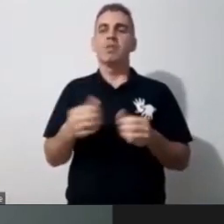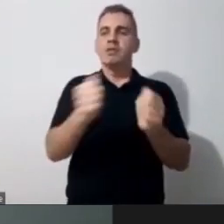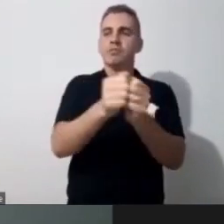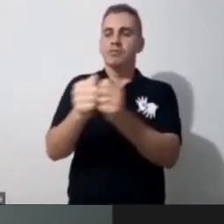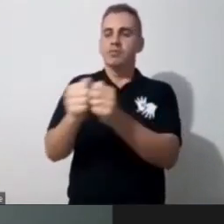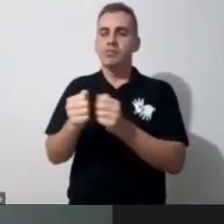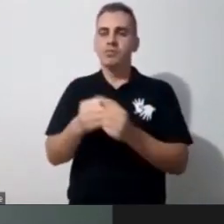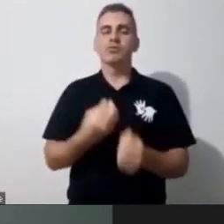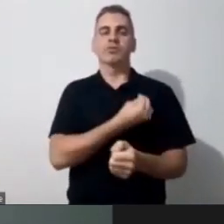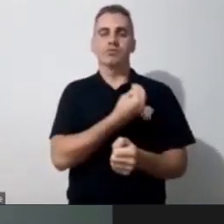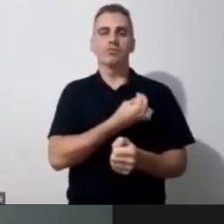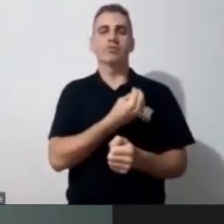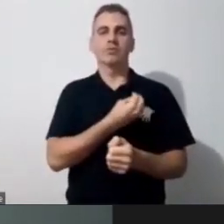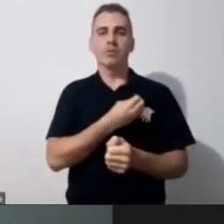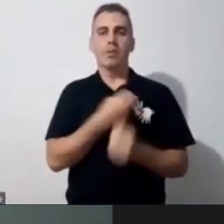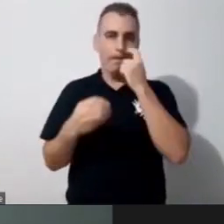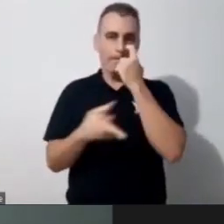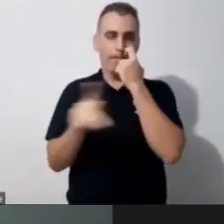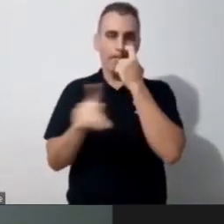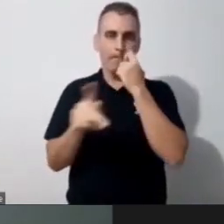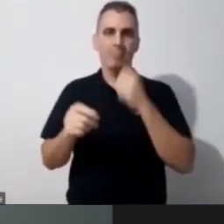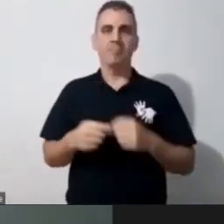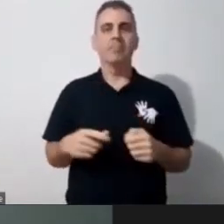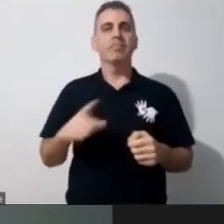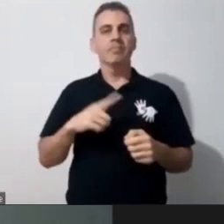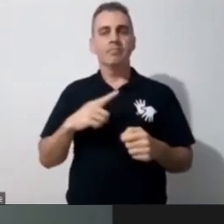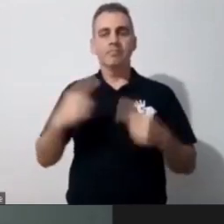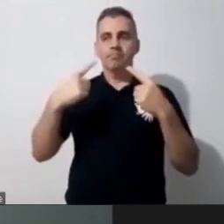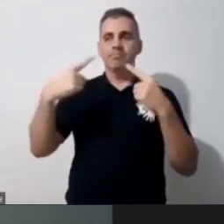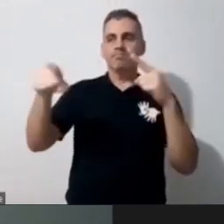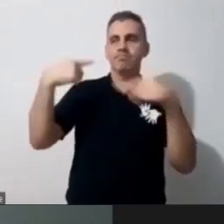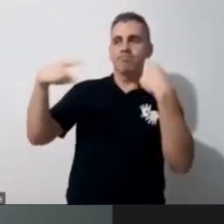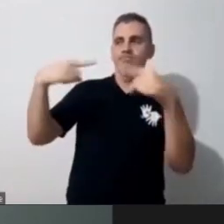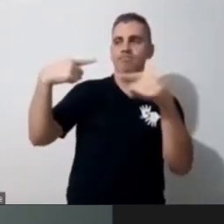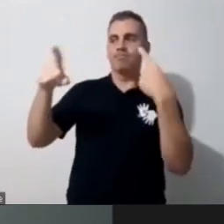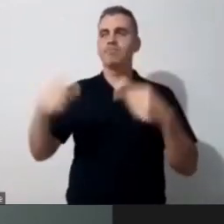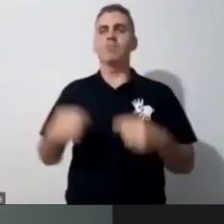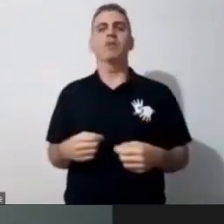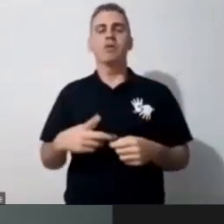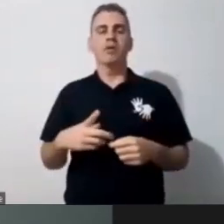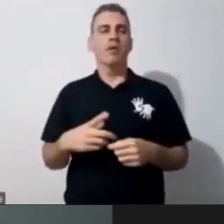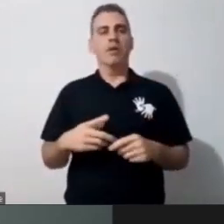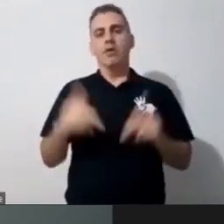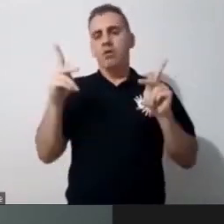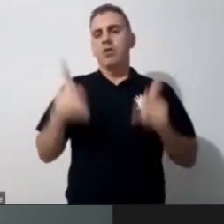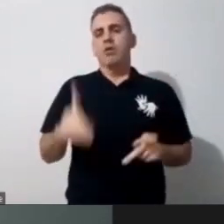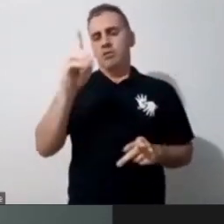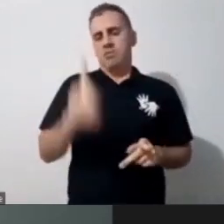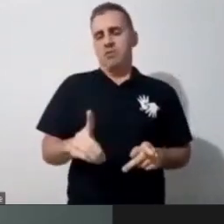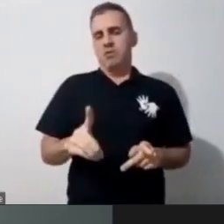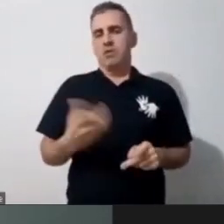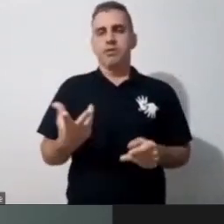acho que qualquer professor já passou por desafios, né? Indiferente de ser com pessoa com deficiência ou não, mas eu